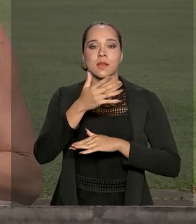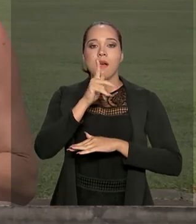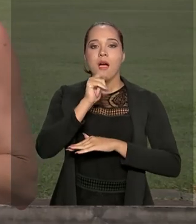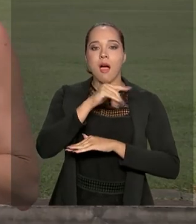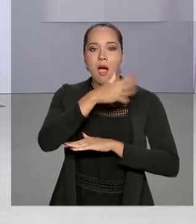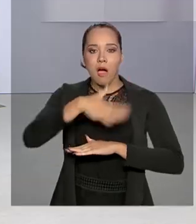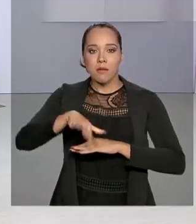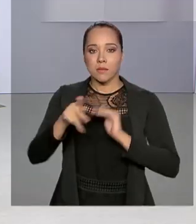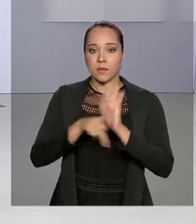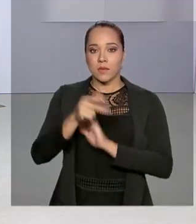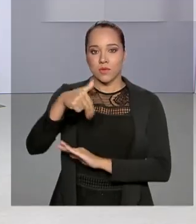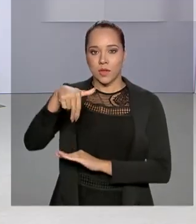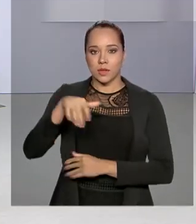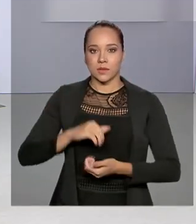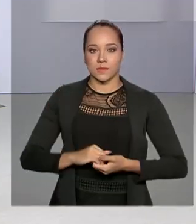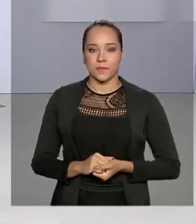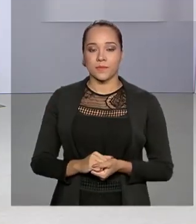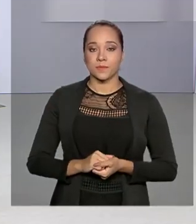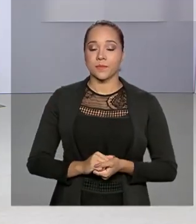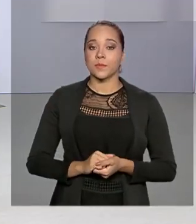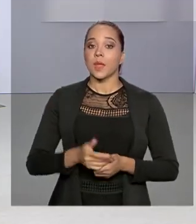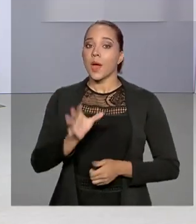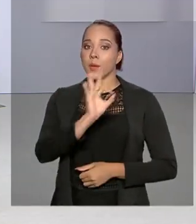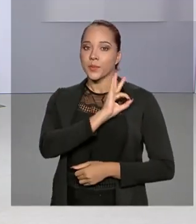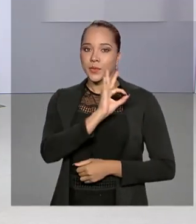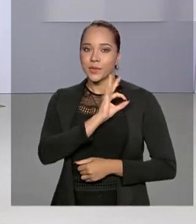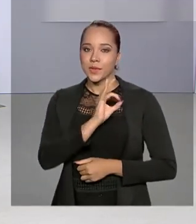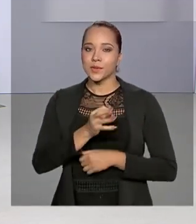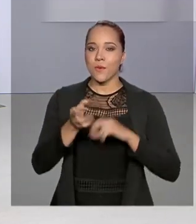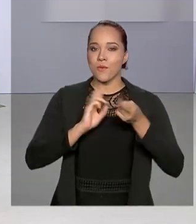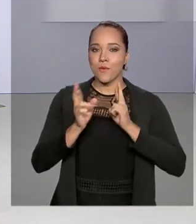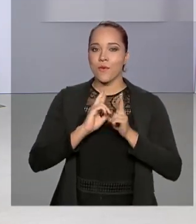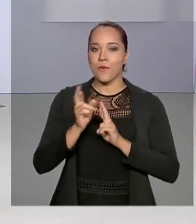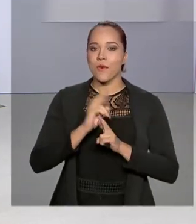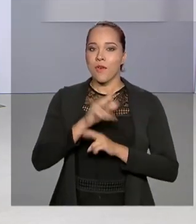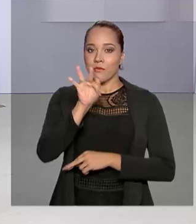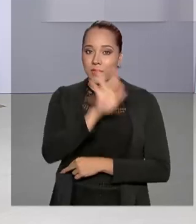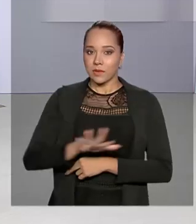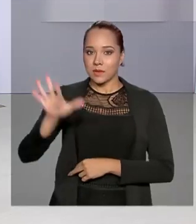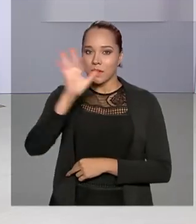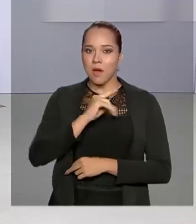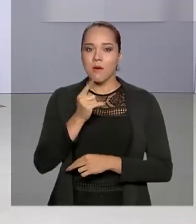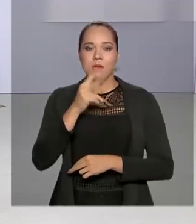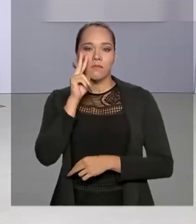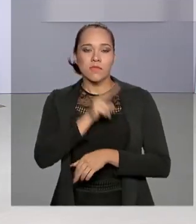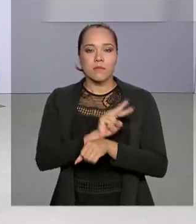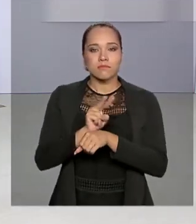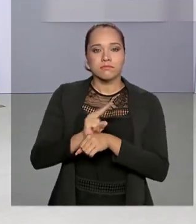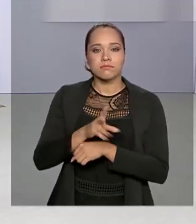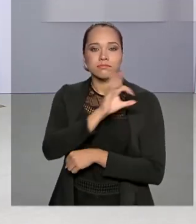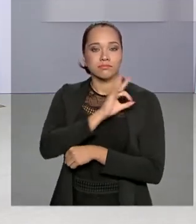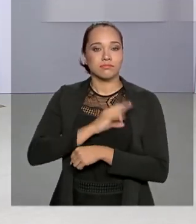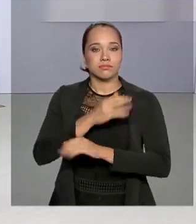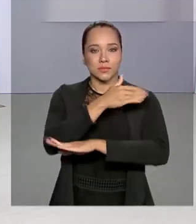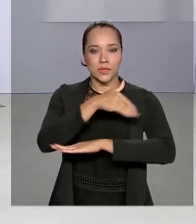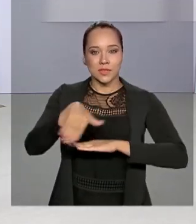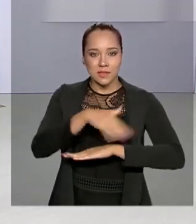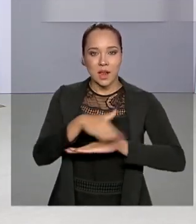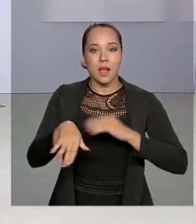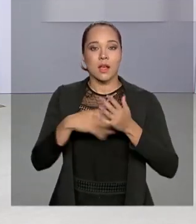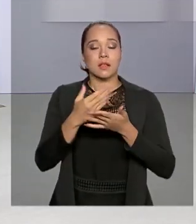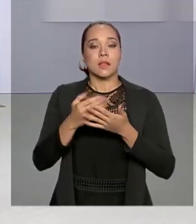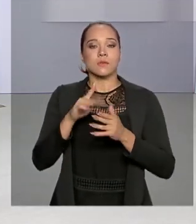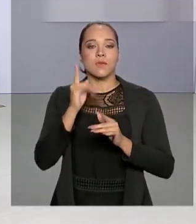Nordeste. A Polícia Rodoviária Federal reforçou o policiamento nas estradas, no fim de ano e durante as